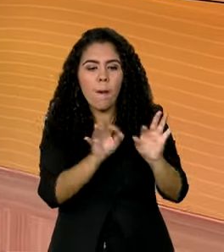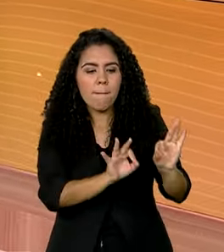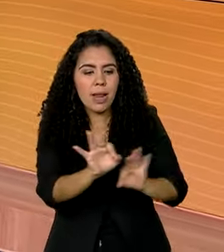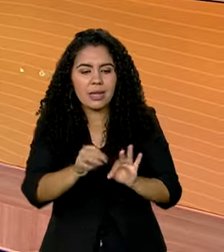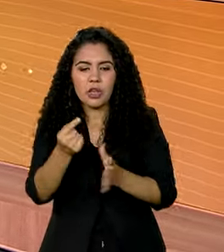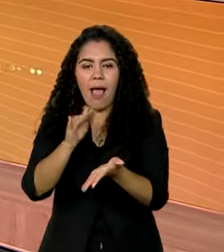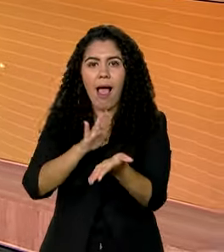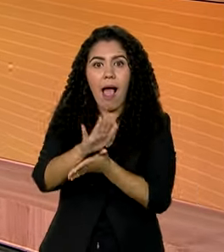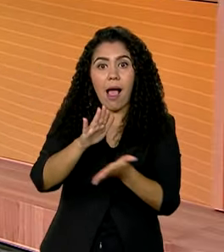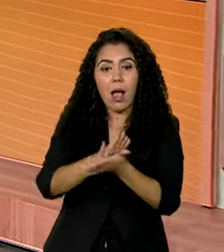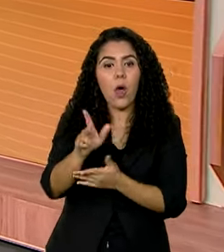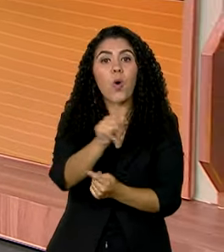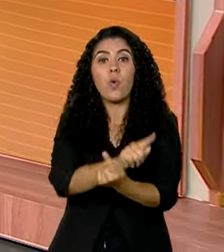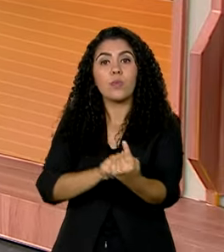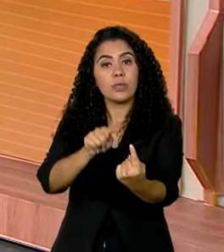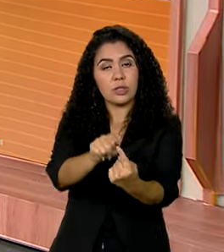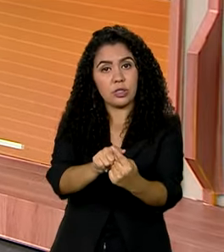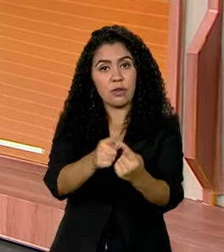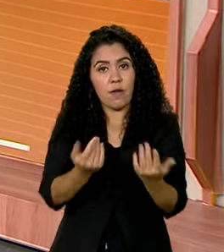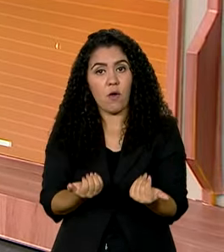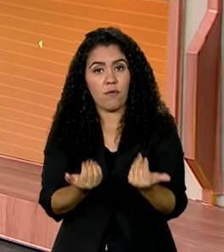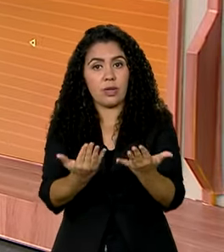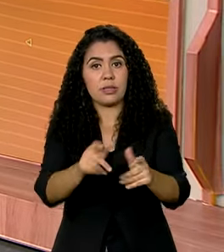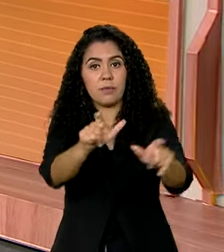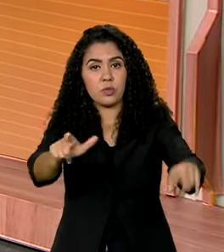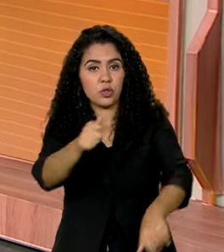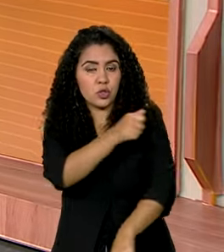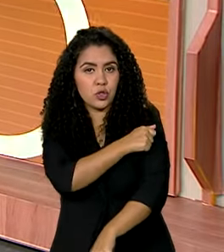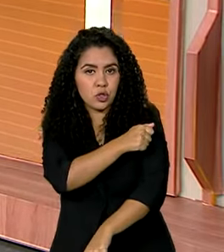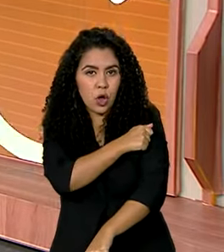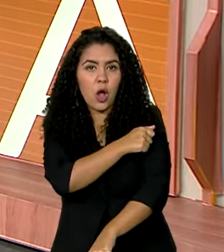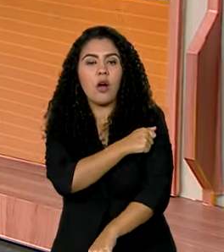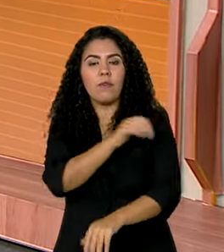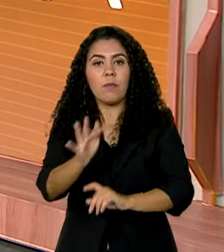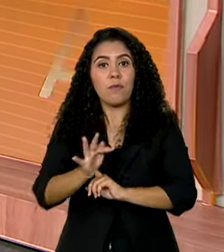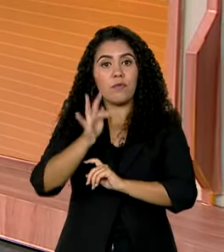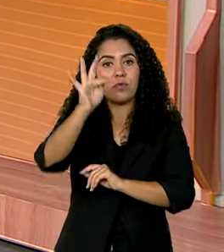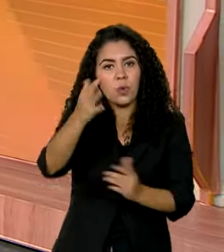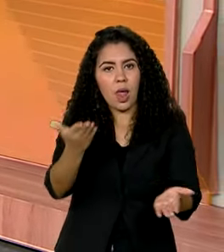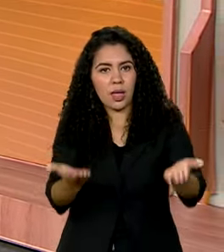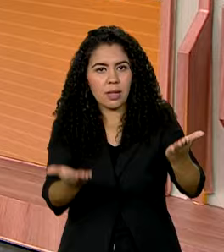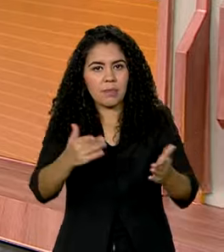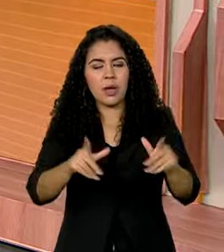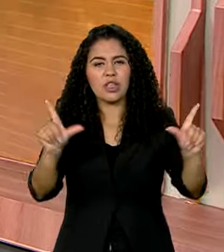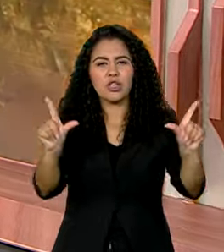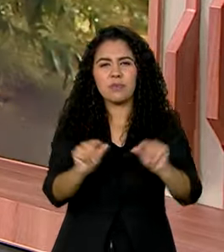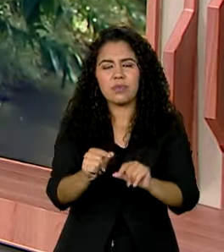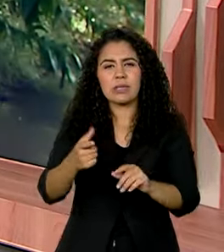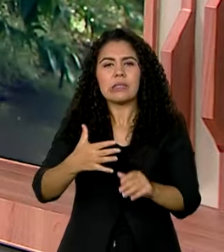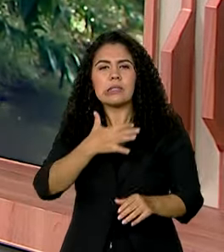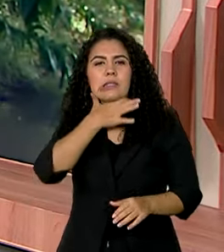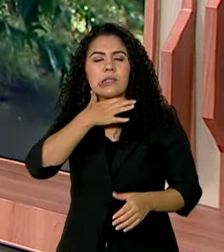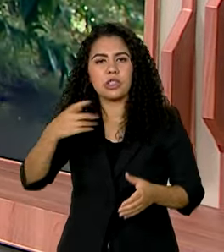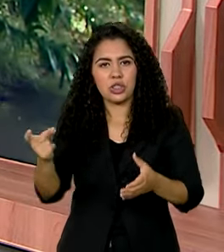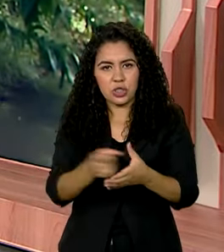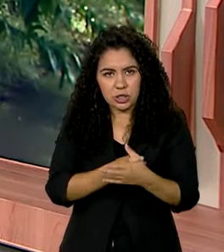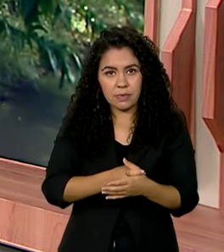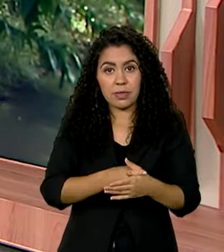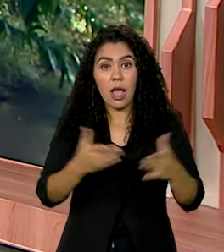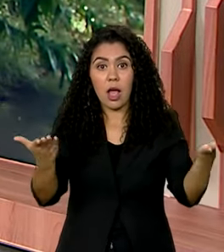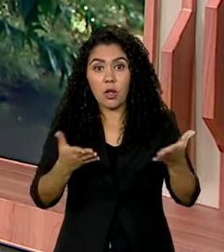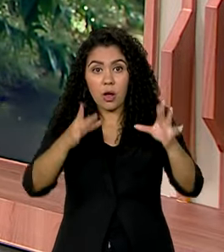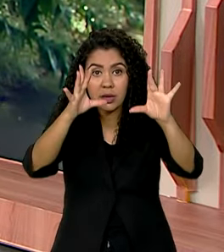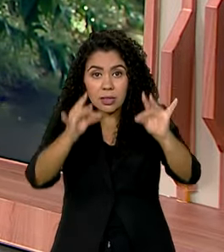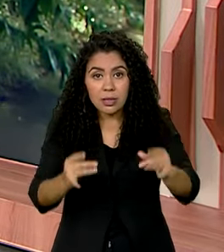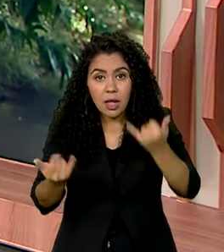A ideia é preparar os jovens brasileiros para um futuro mais equilibrado, com menos endividamento. Quem tem essas informações e